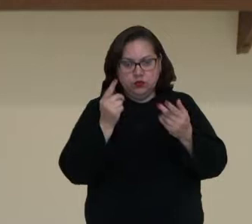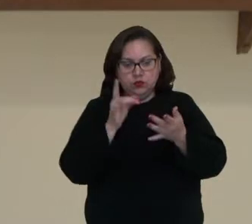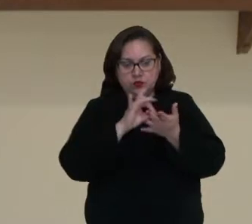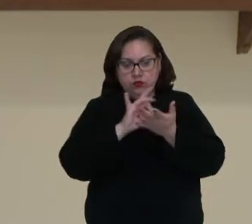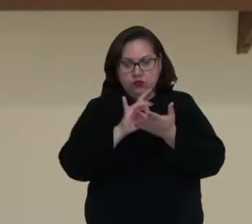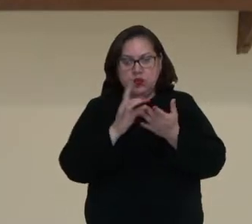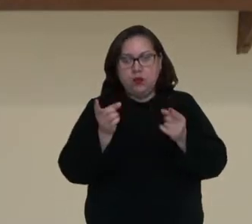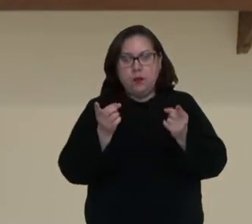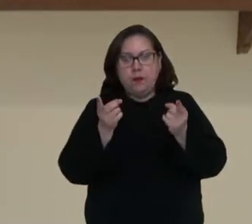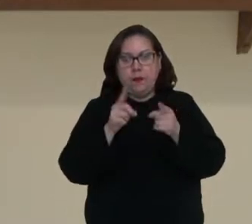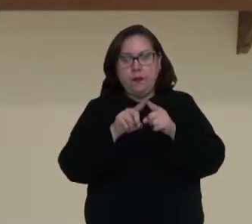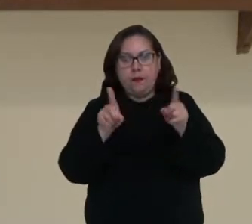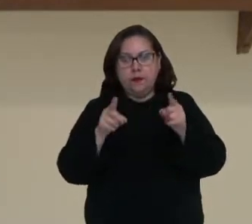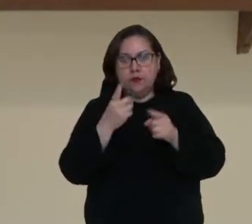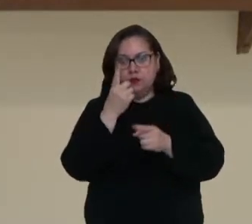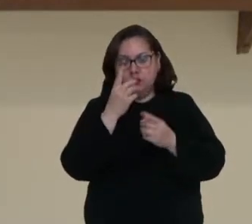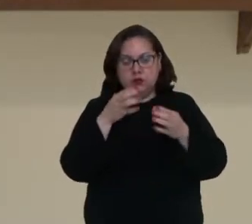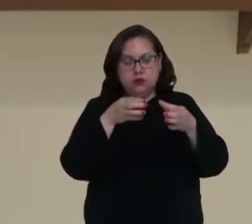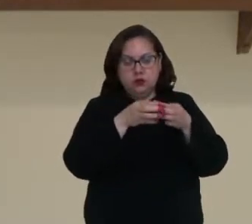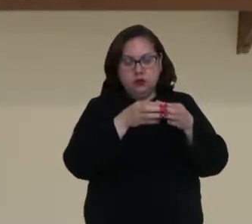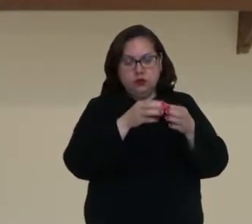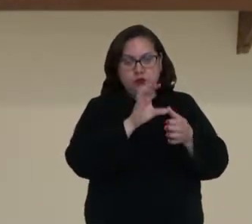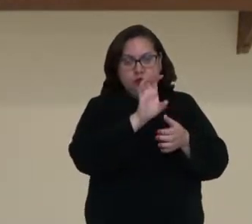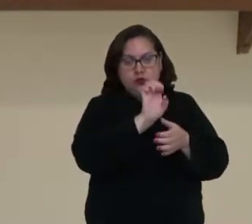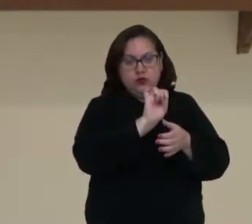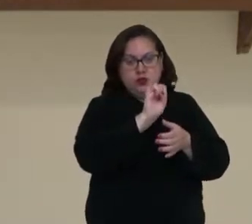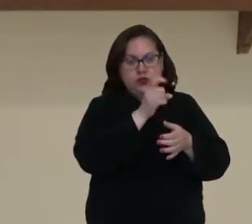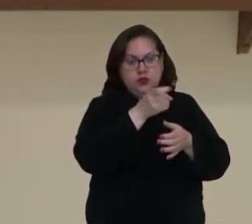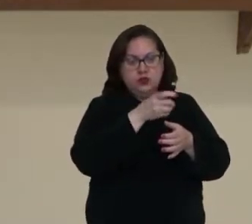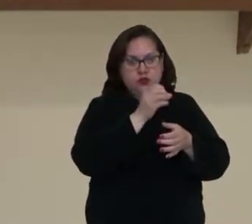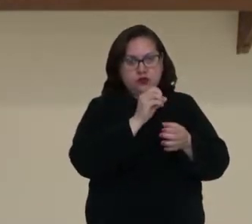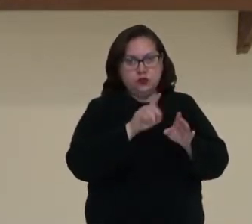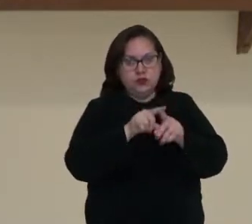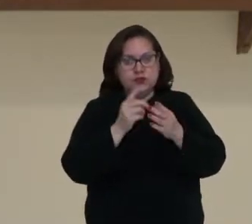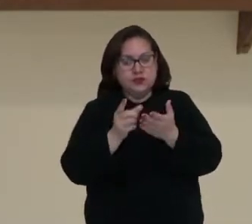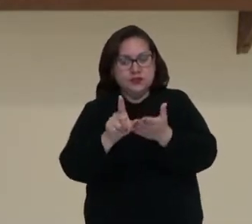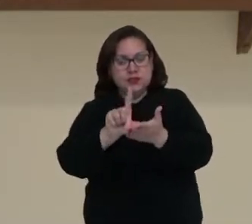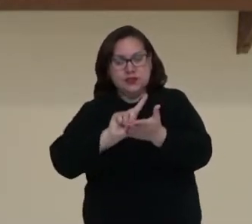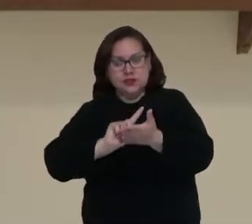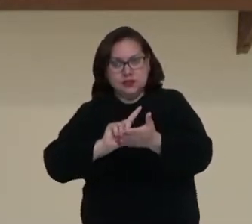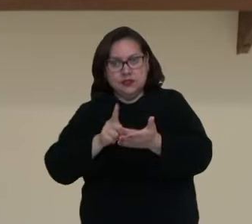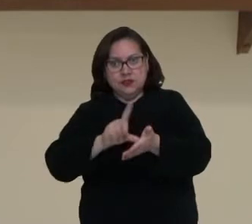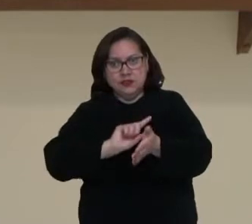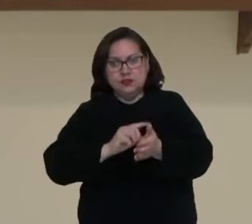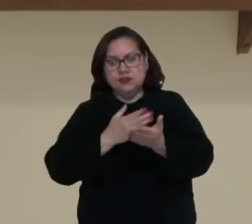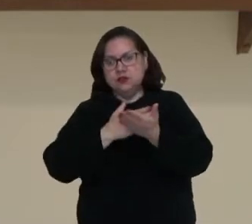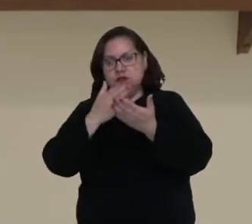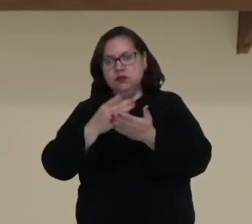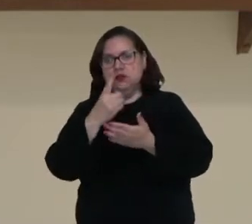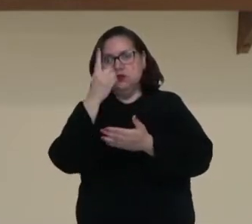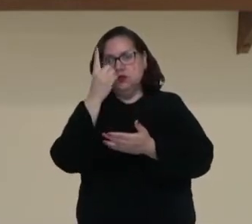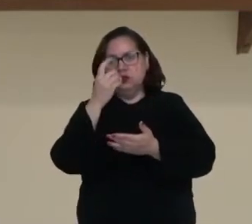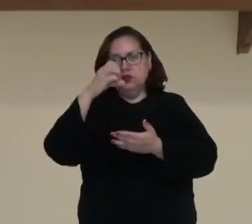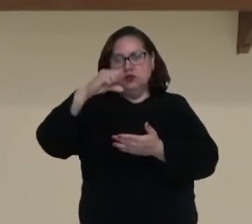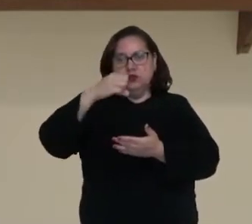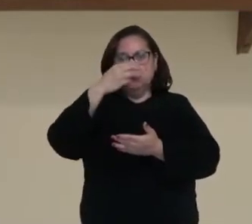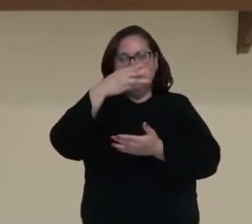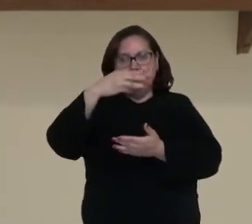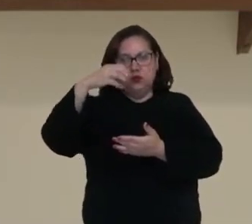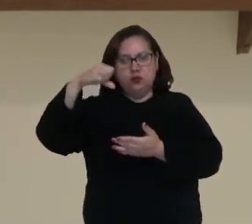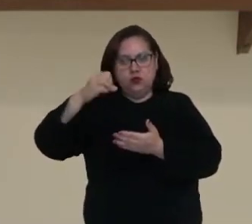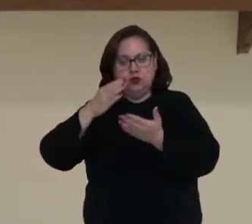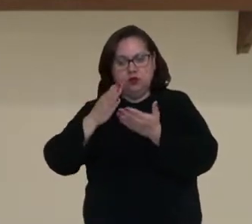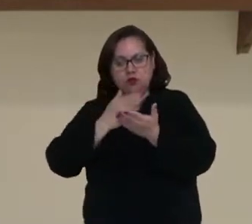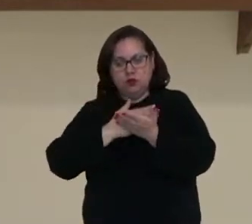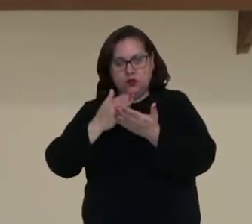Mas antes mesmo da Segunda Guerra Mundial iniciar, ali em 1939, nós